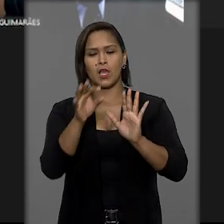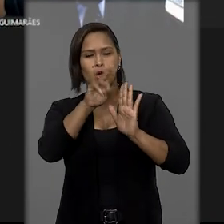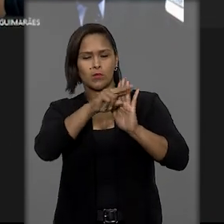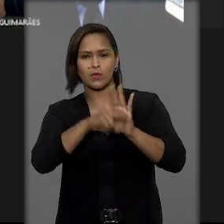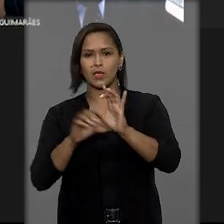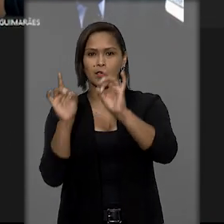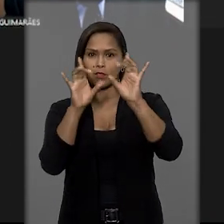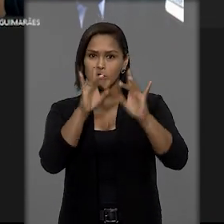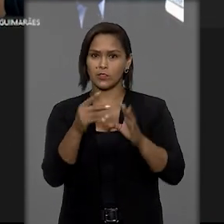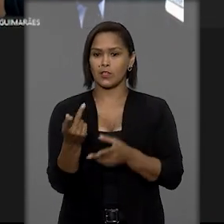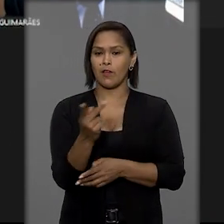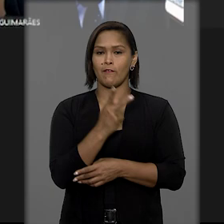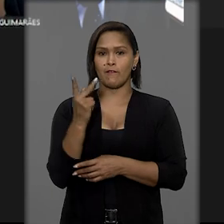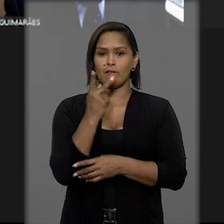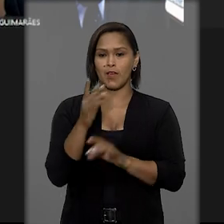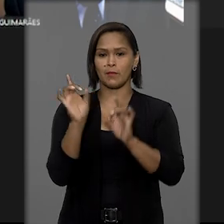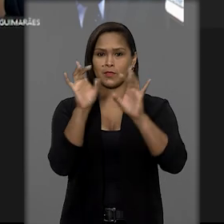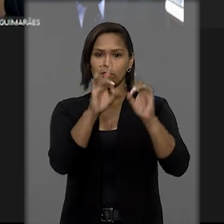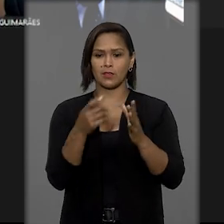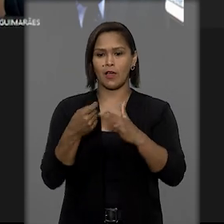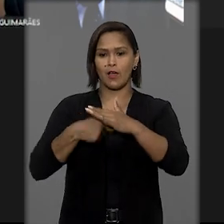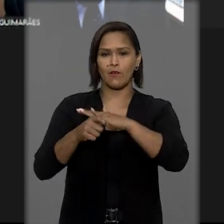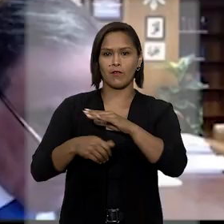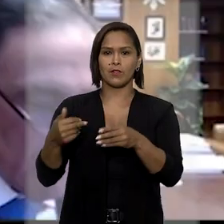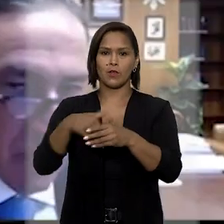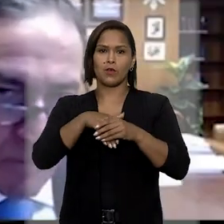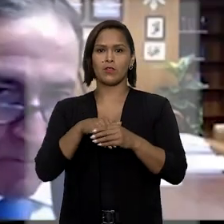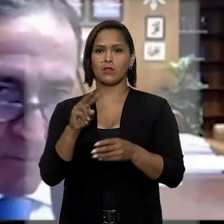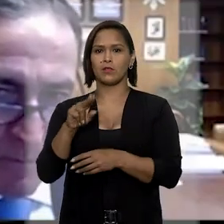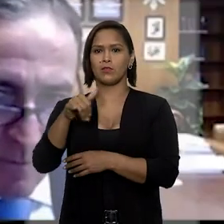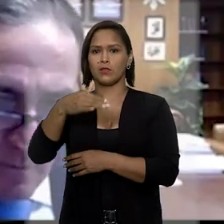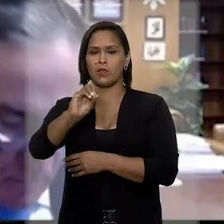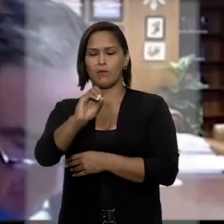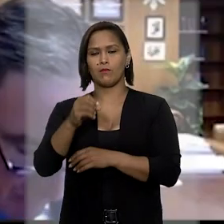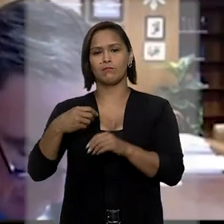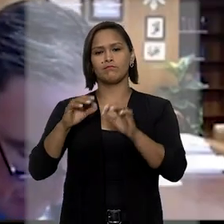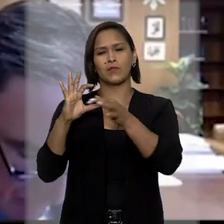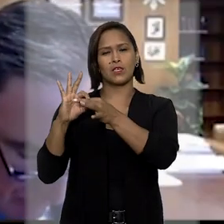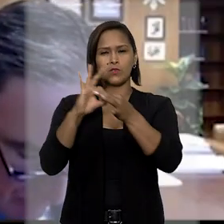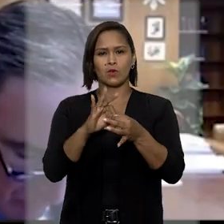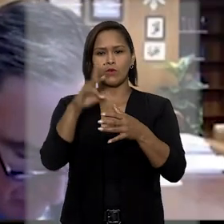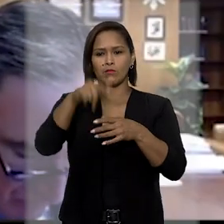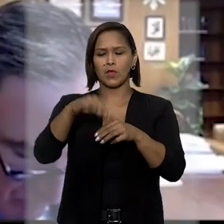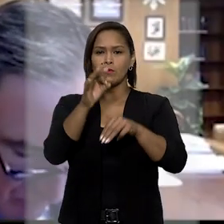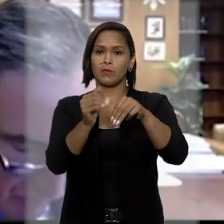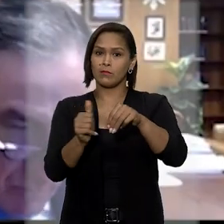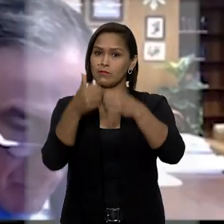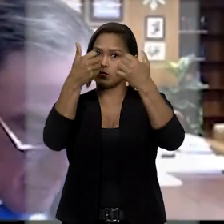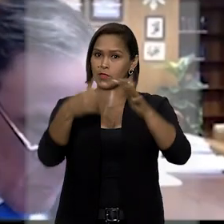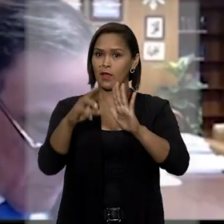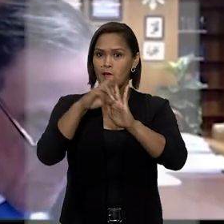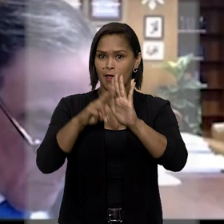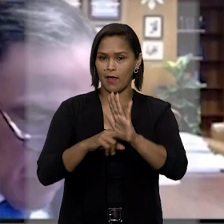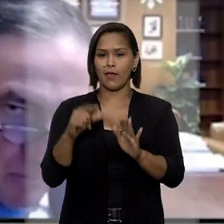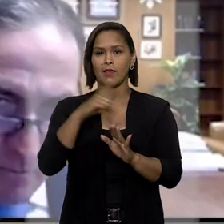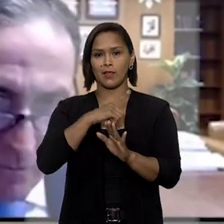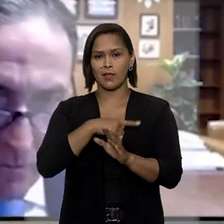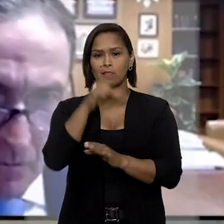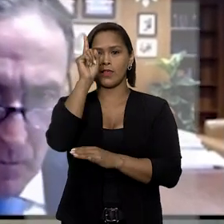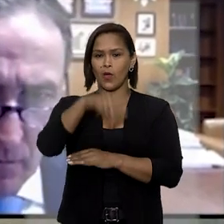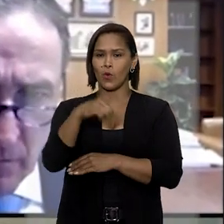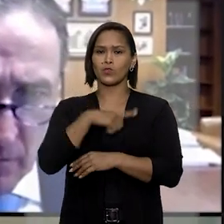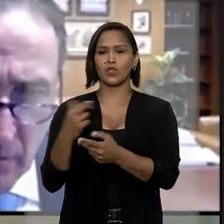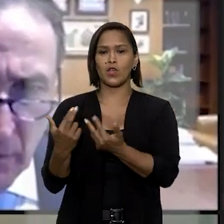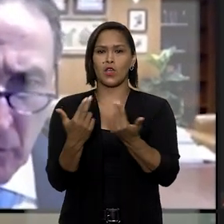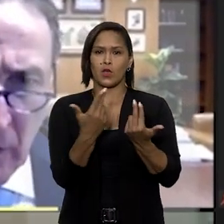exclusivamente de verbas destacadas pelo Orçamento da União. Nesse contexto, Vilas Boas Cueva aplicou a regra segundo a qual onde